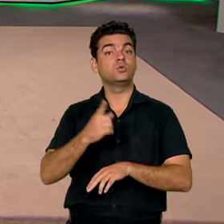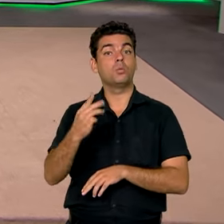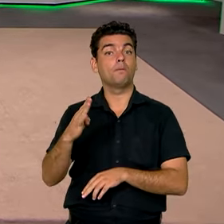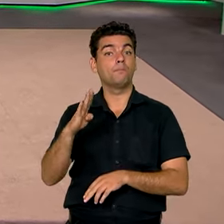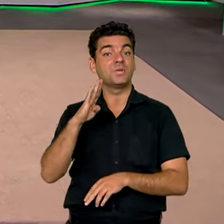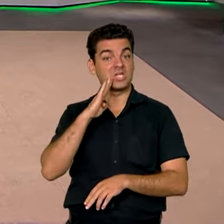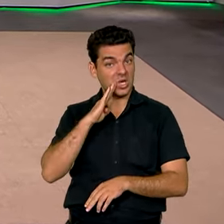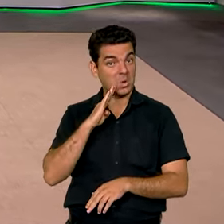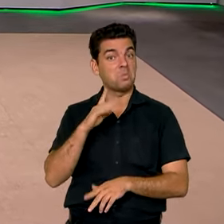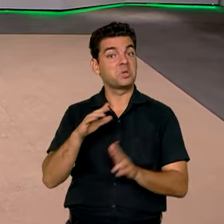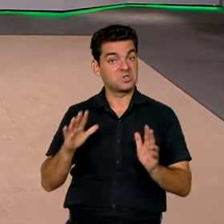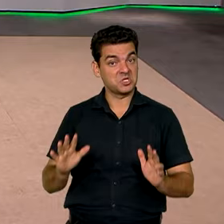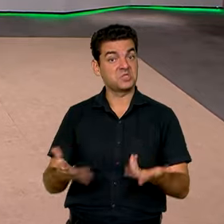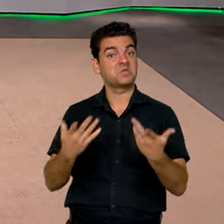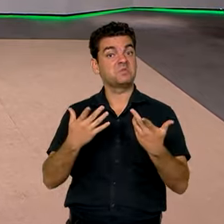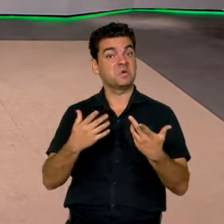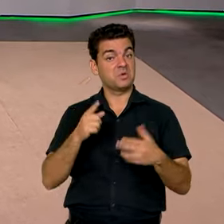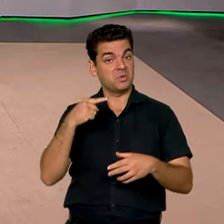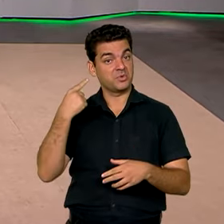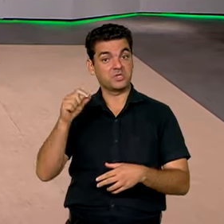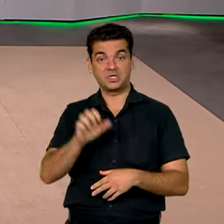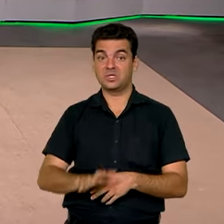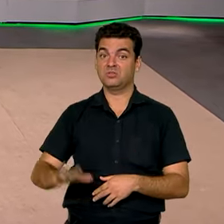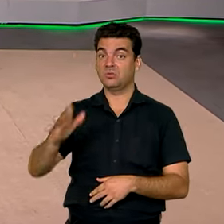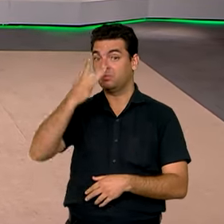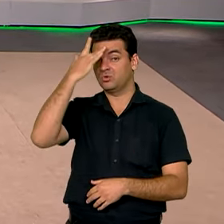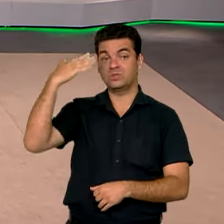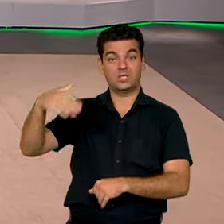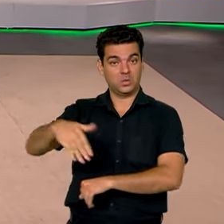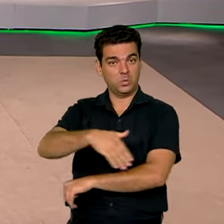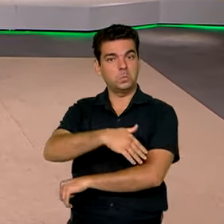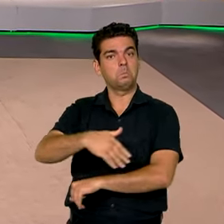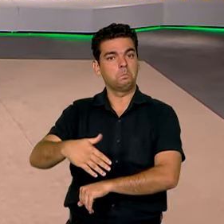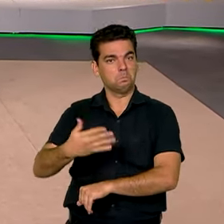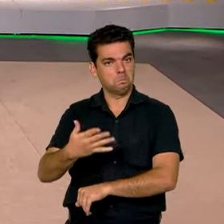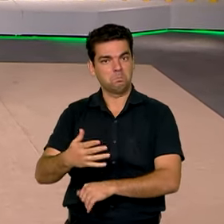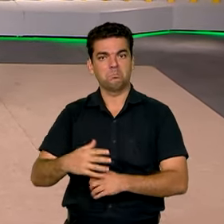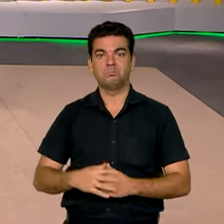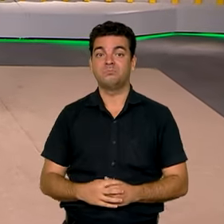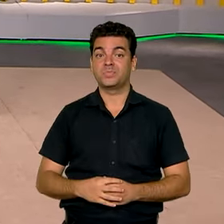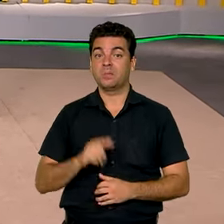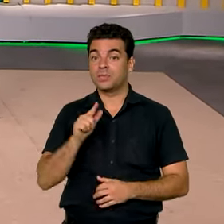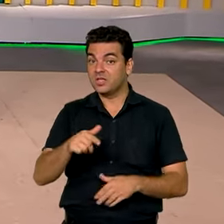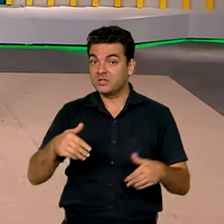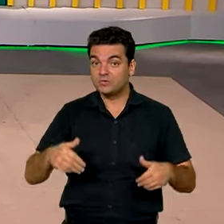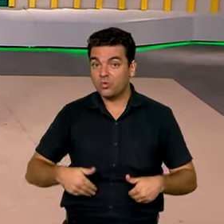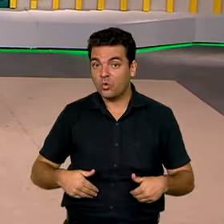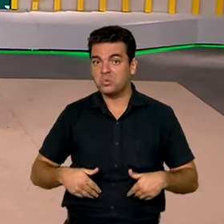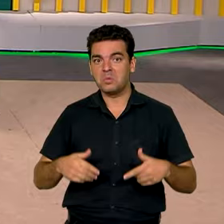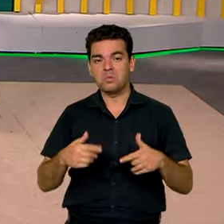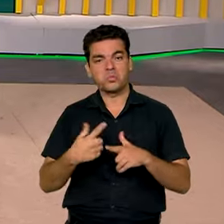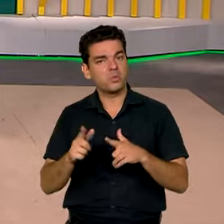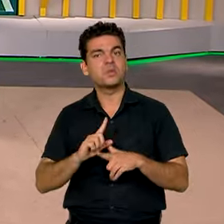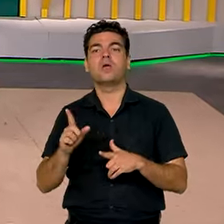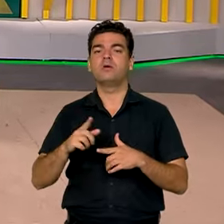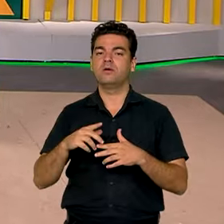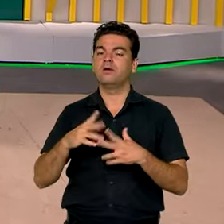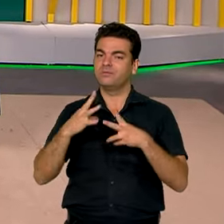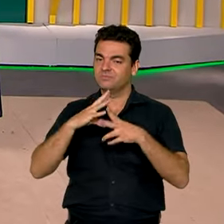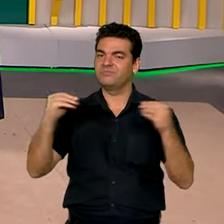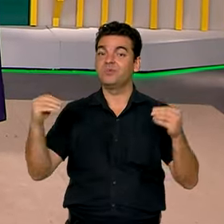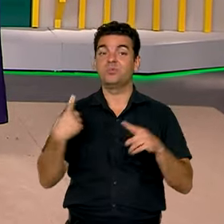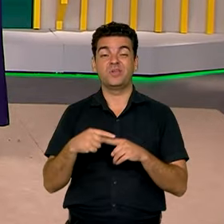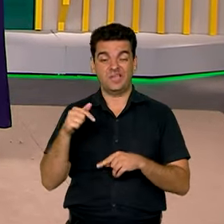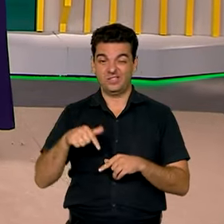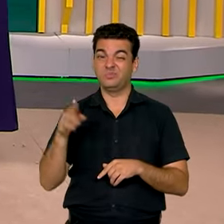reais para promover a efetivação da política nacional para a população em situação de rua e combater a miséria e a fome que assolam